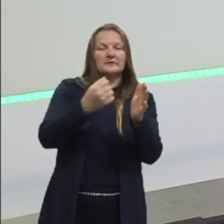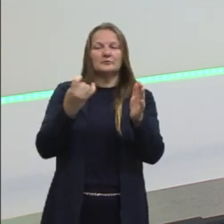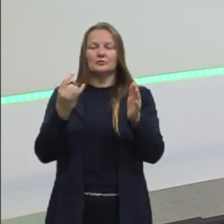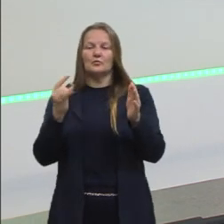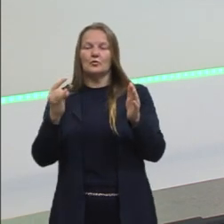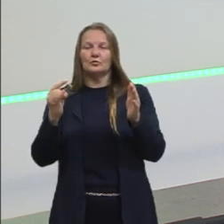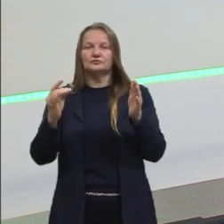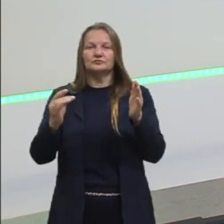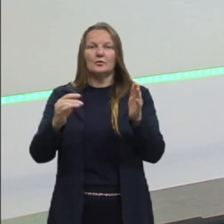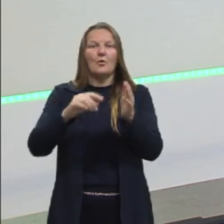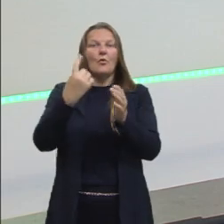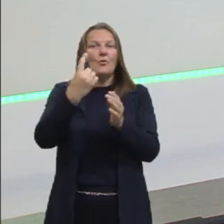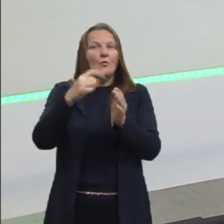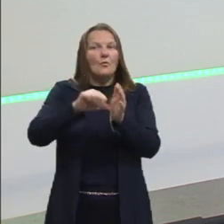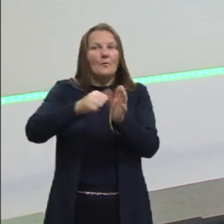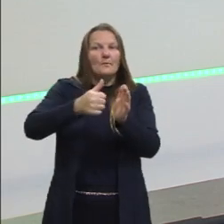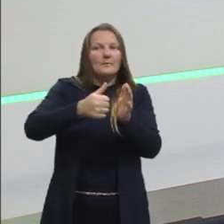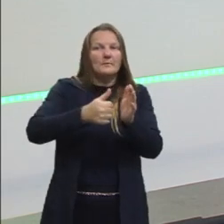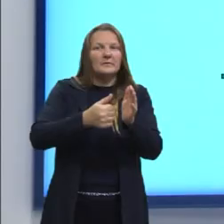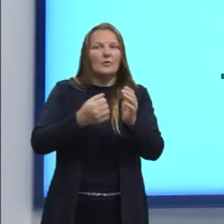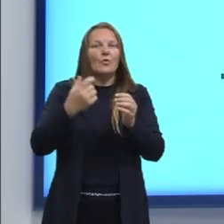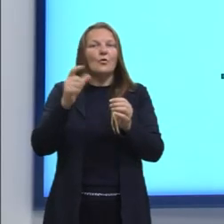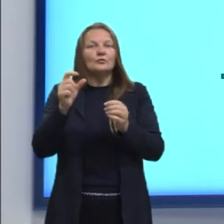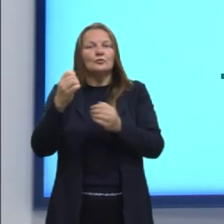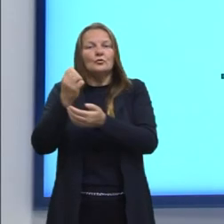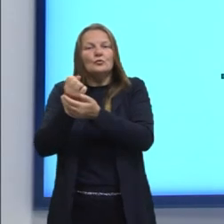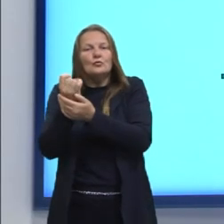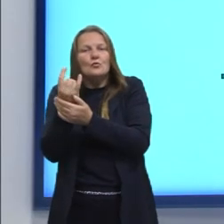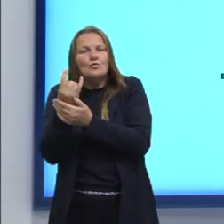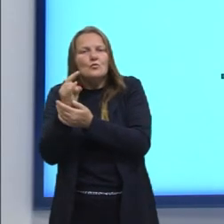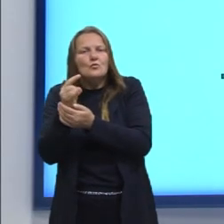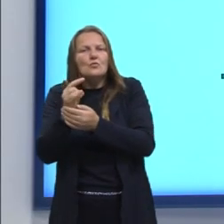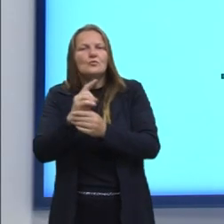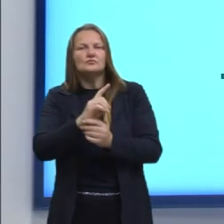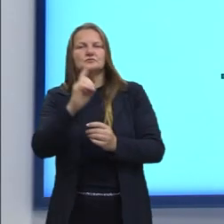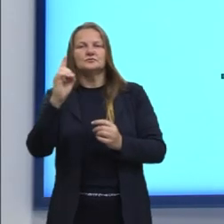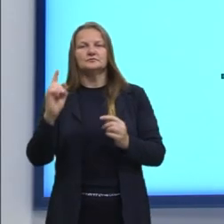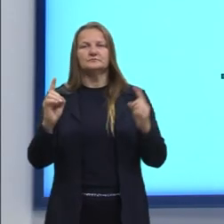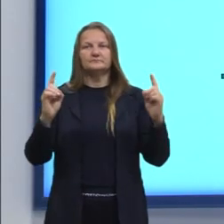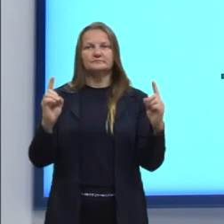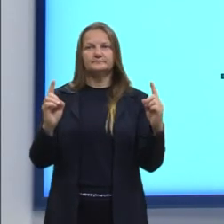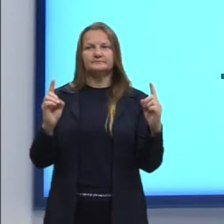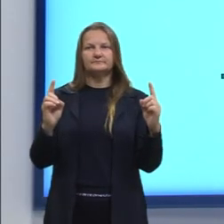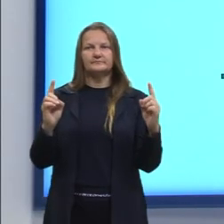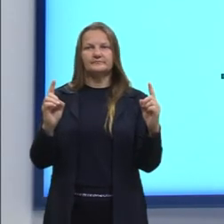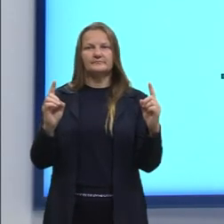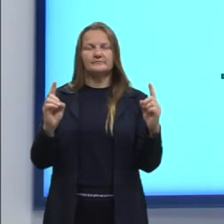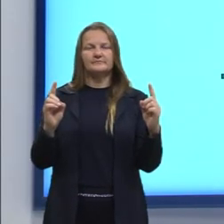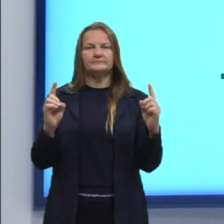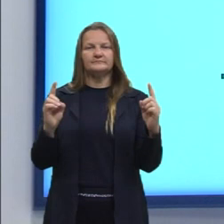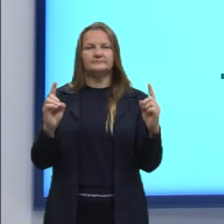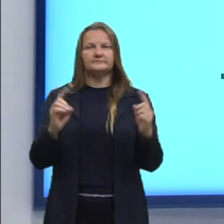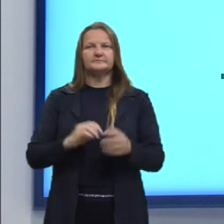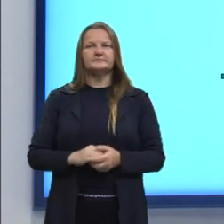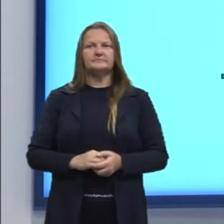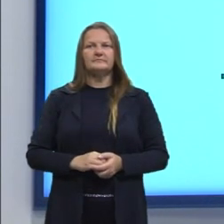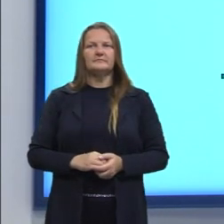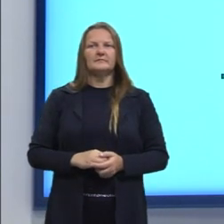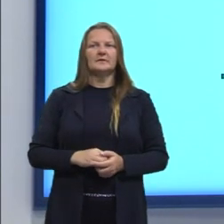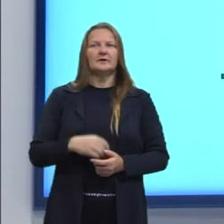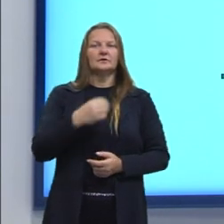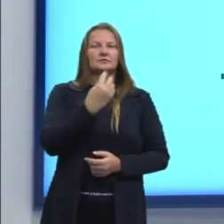sorteado no início, e o outro vai ser a última pessoa que vai ser presenteada. Então, eu tenho duas